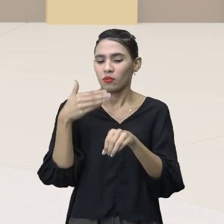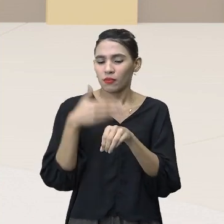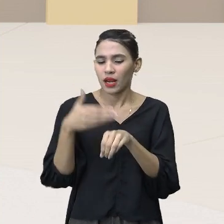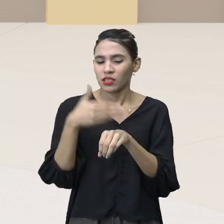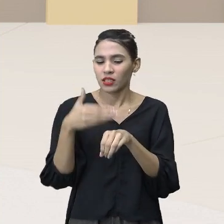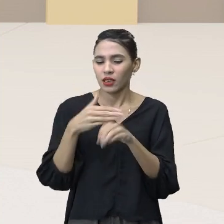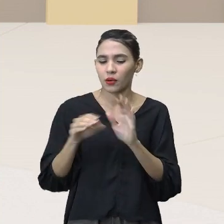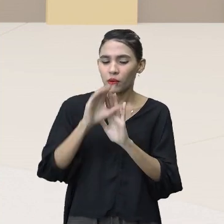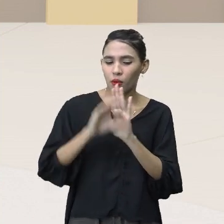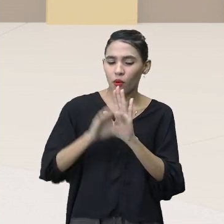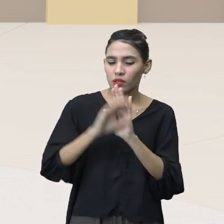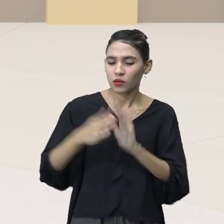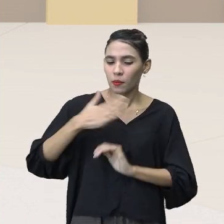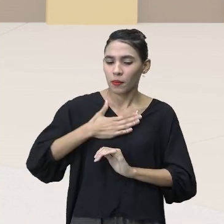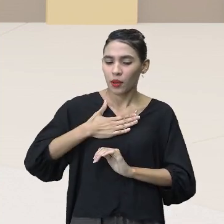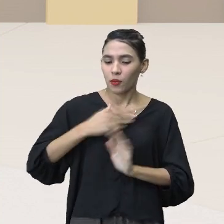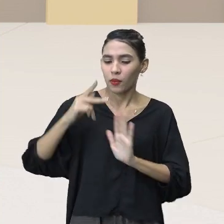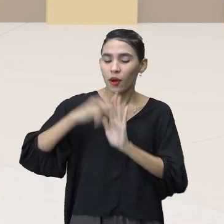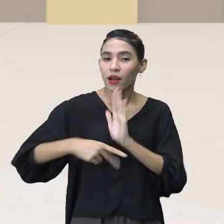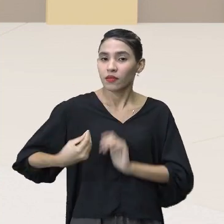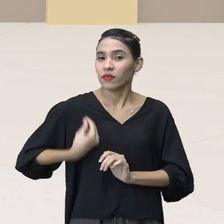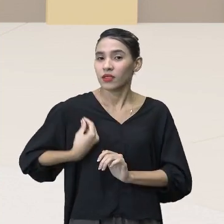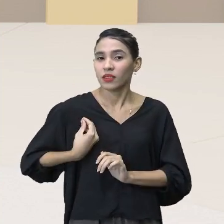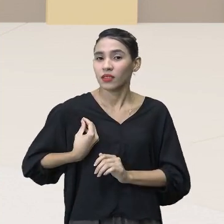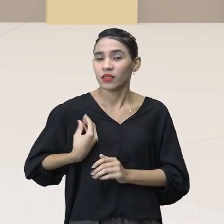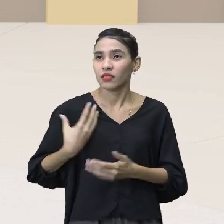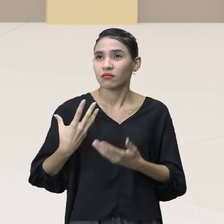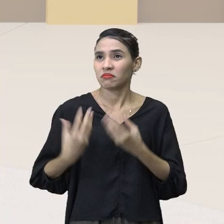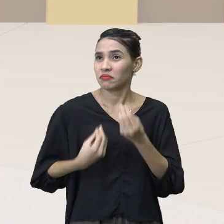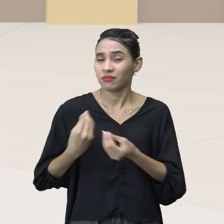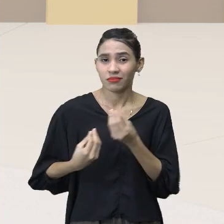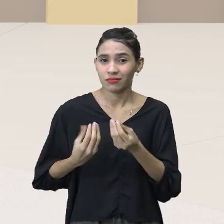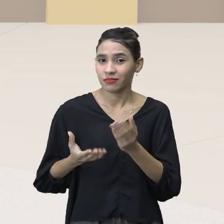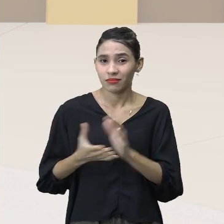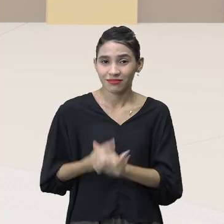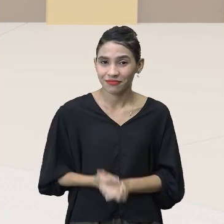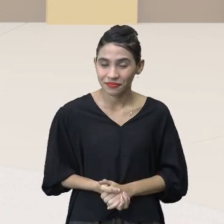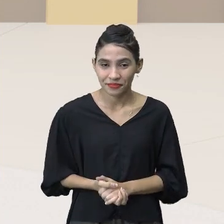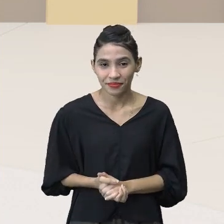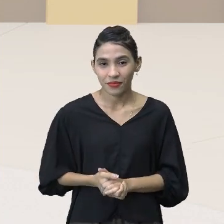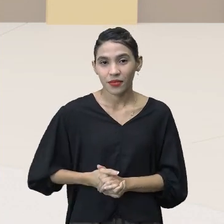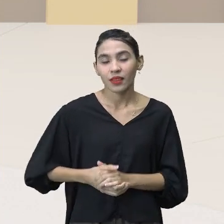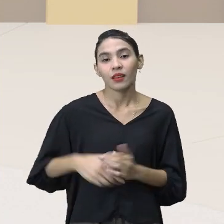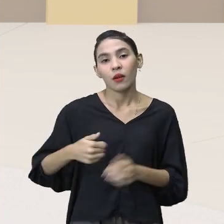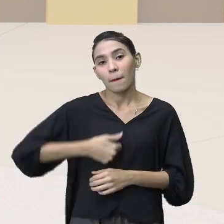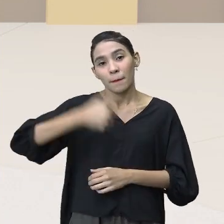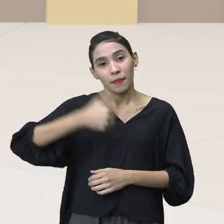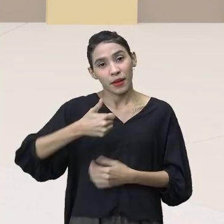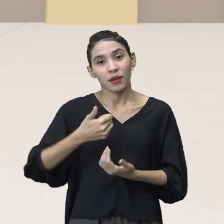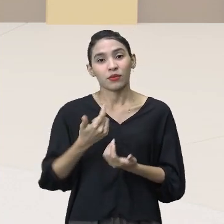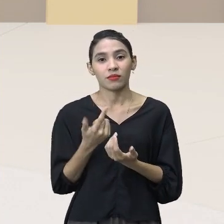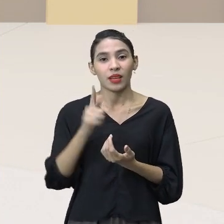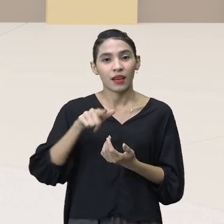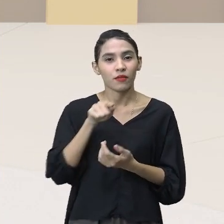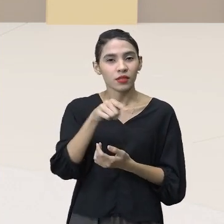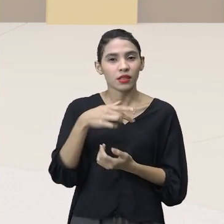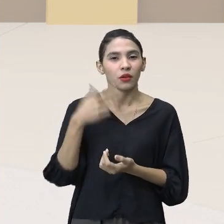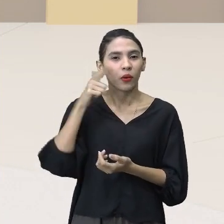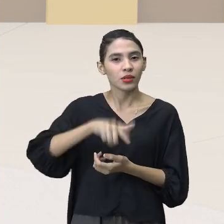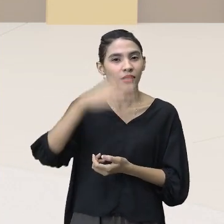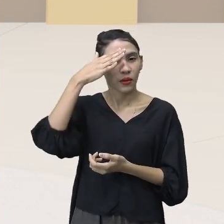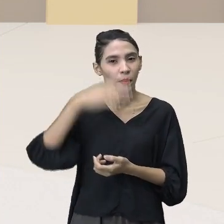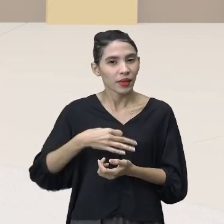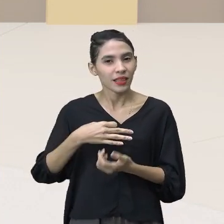conceito no meu projeto de vida. Professor, como que eu faço isso? Bom, o primeiro passo é compreender